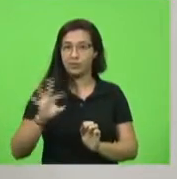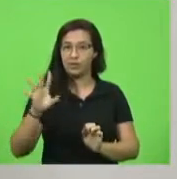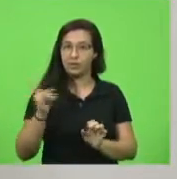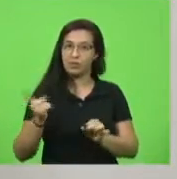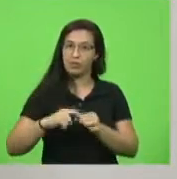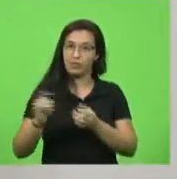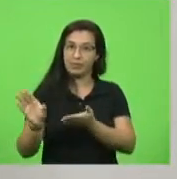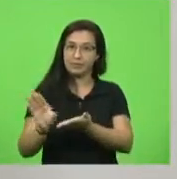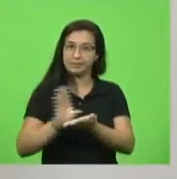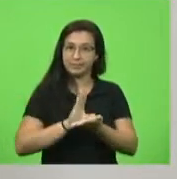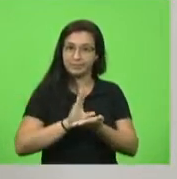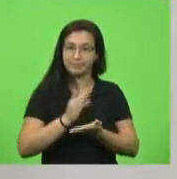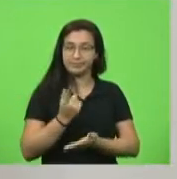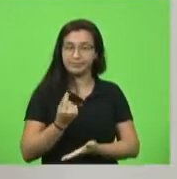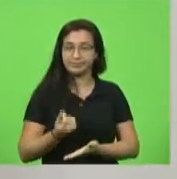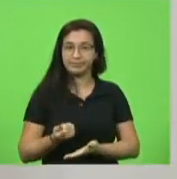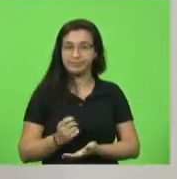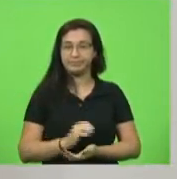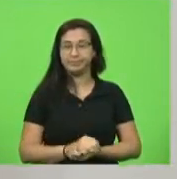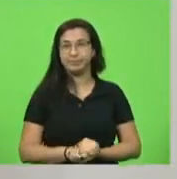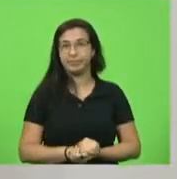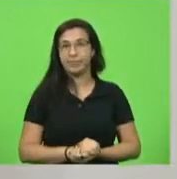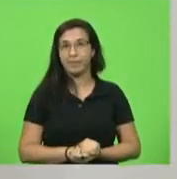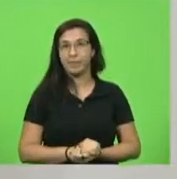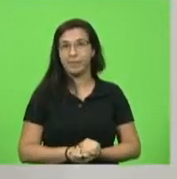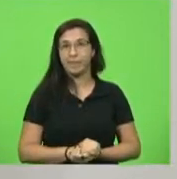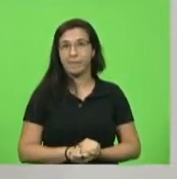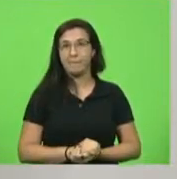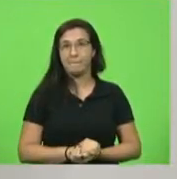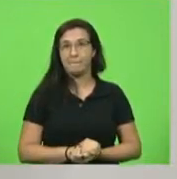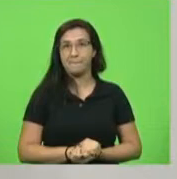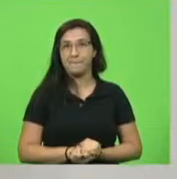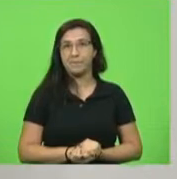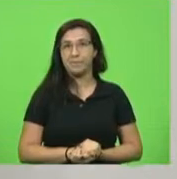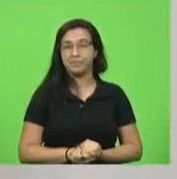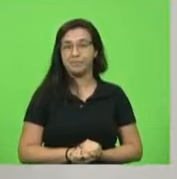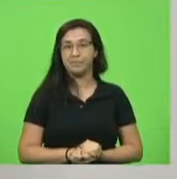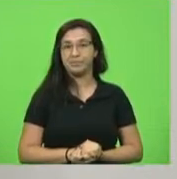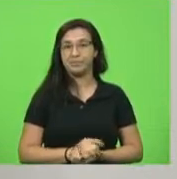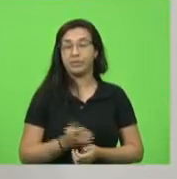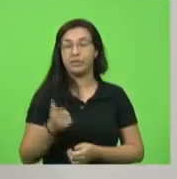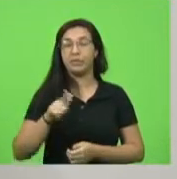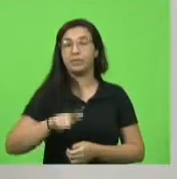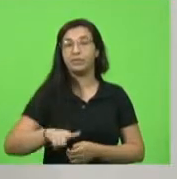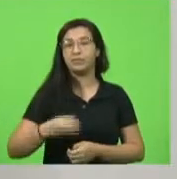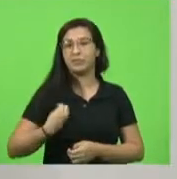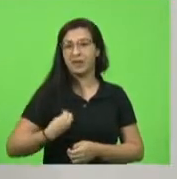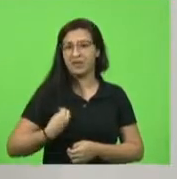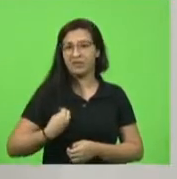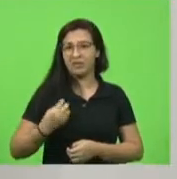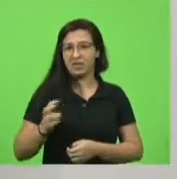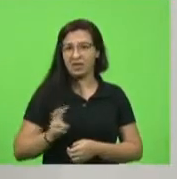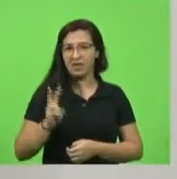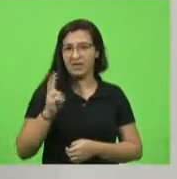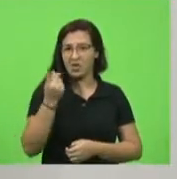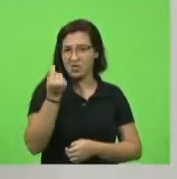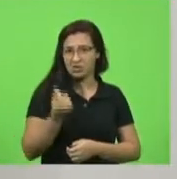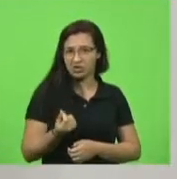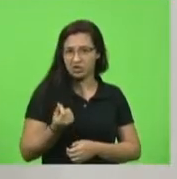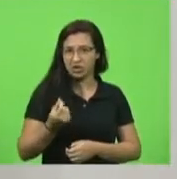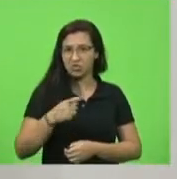meu amigo deputado Sérgio Mota, que uma vida não tem preço. Uma vida não tem